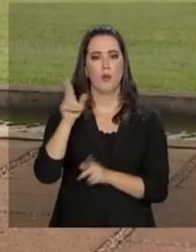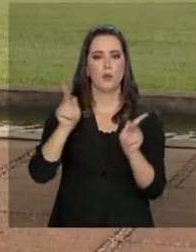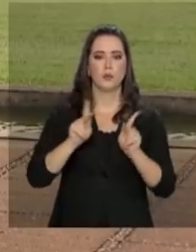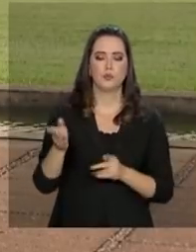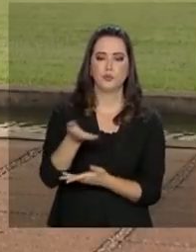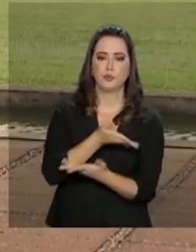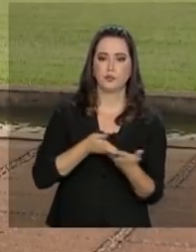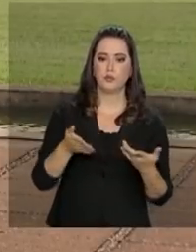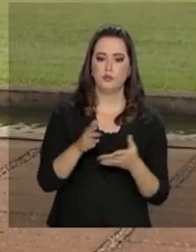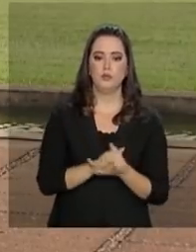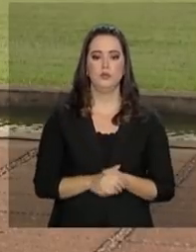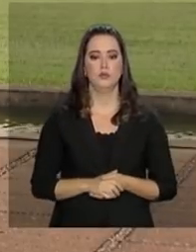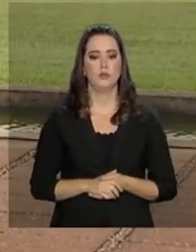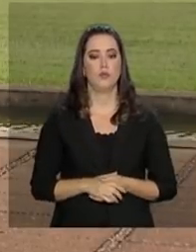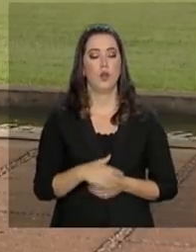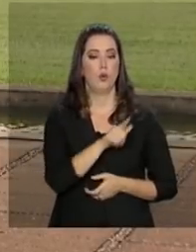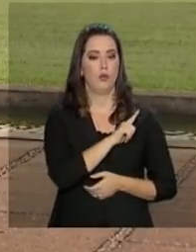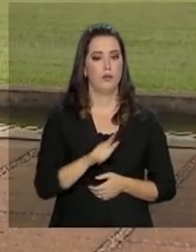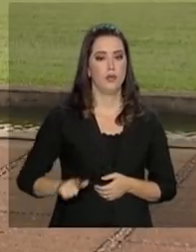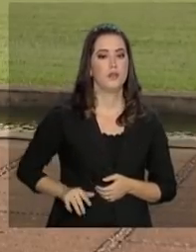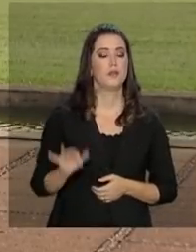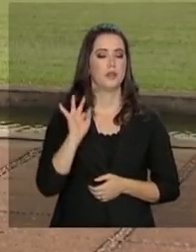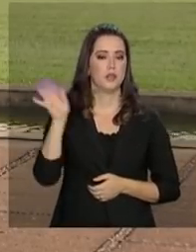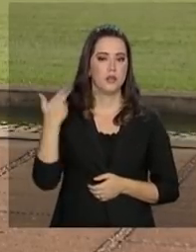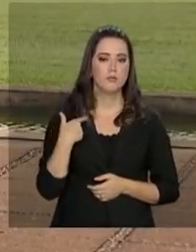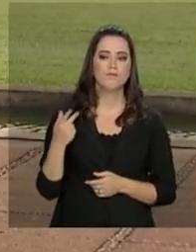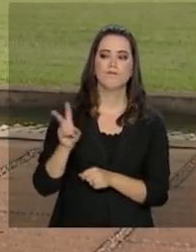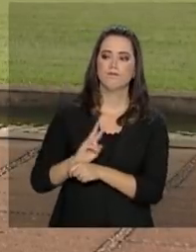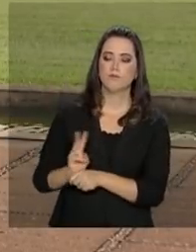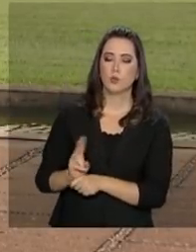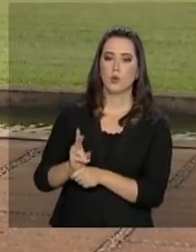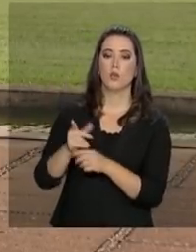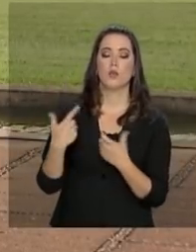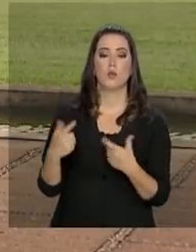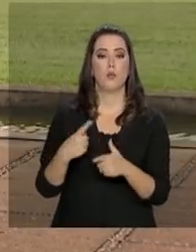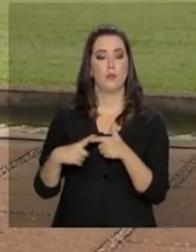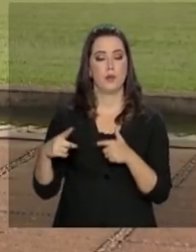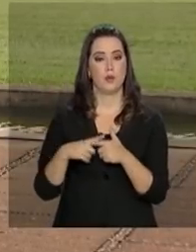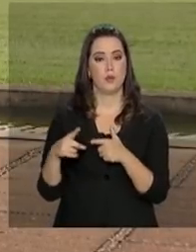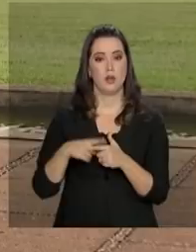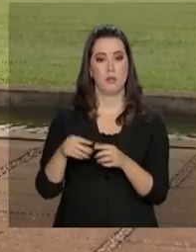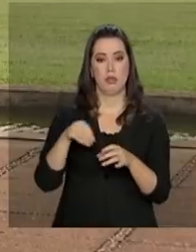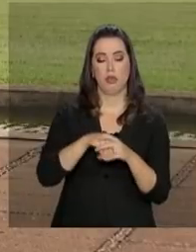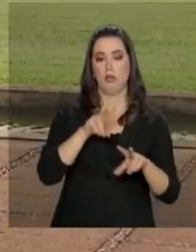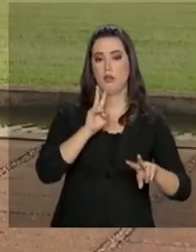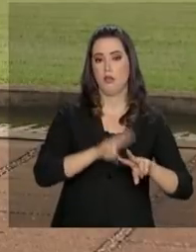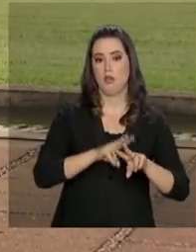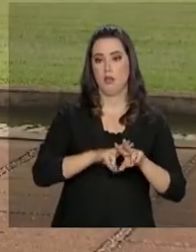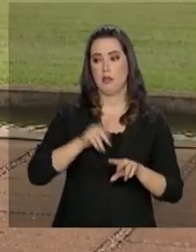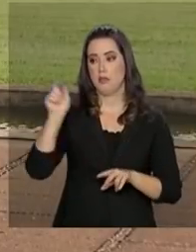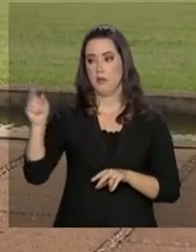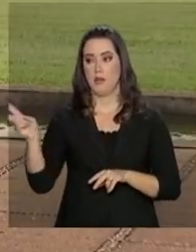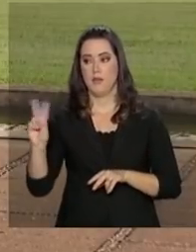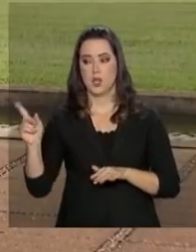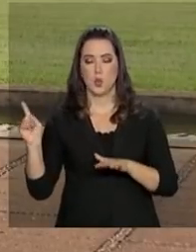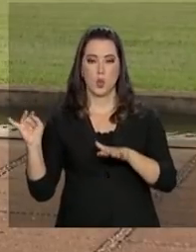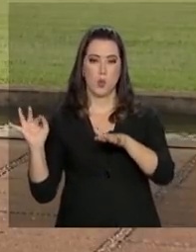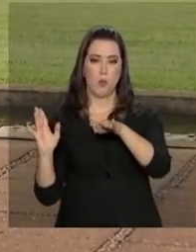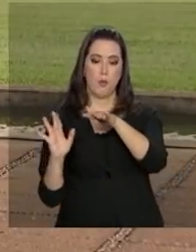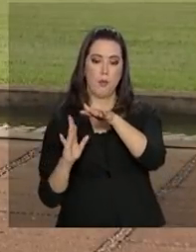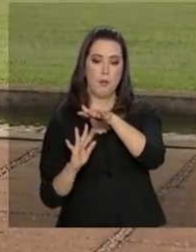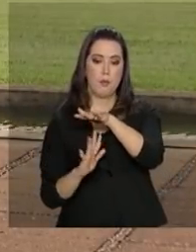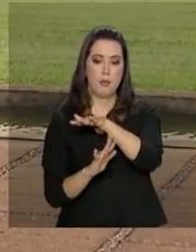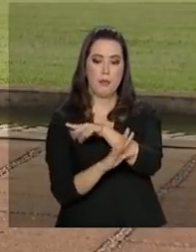O governo federal já vinha monitorando a situação no Estado. Além da crise no sistema prisional e do fluxo de imigrantes venezuelanos,